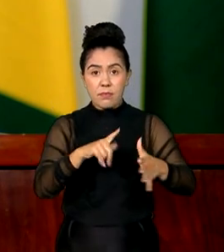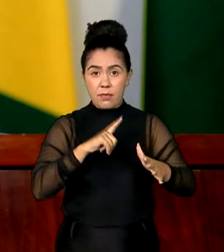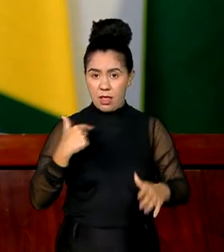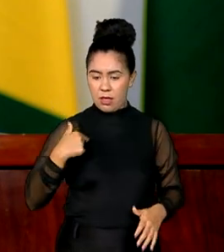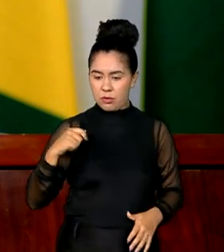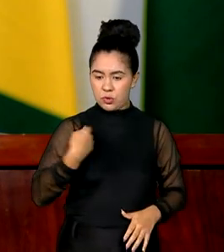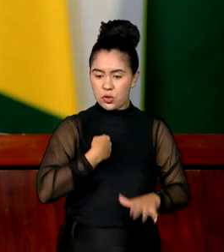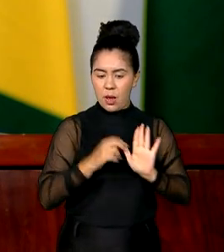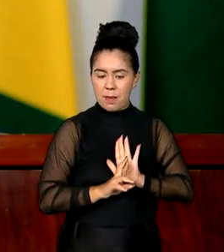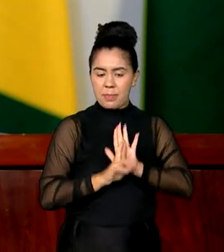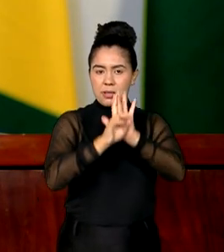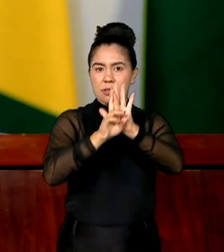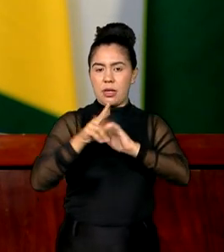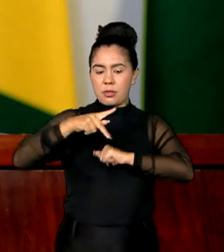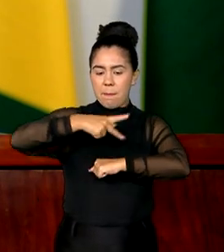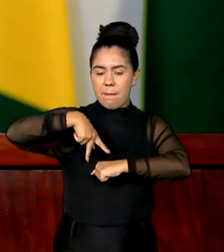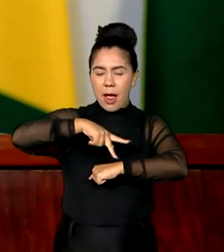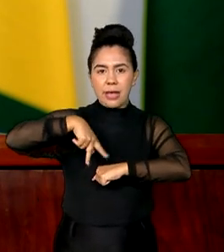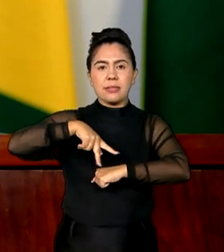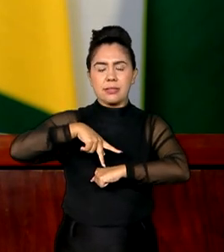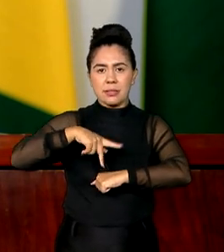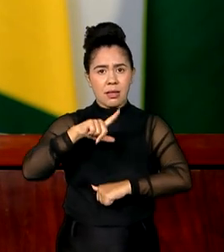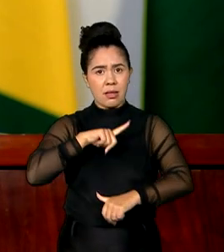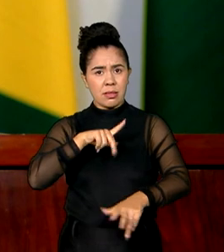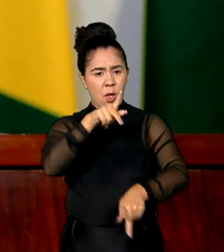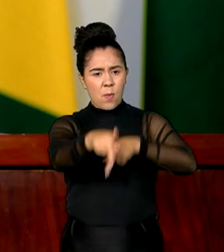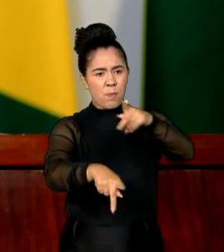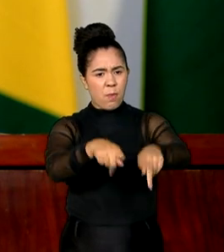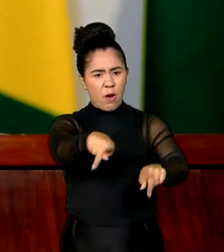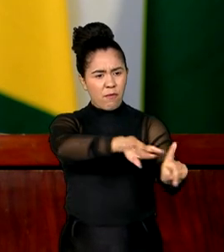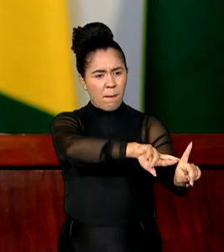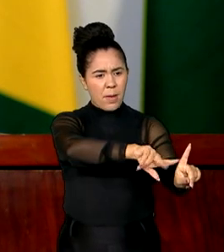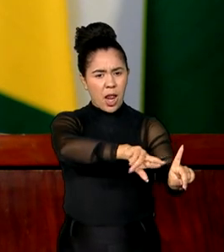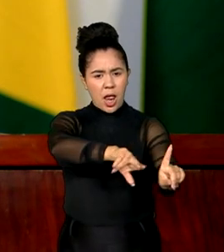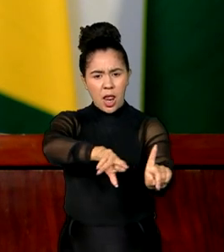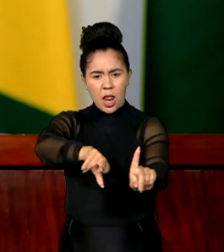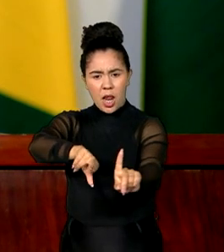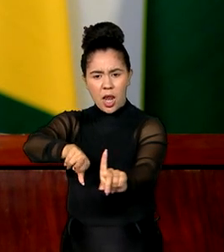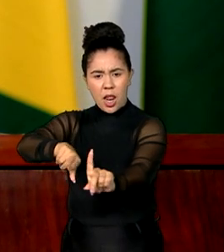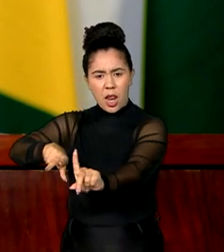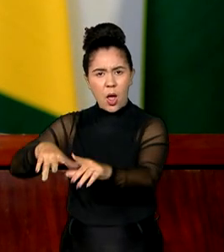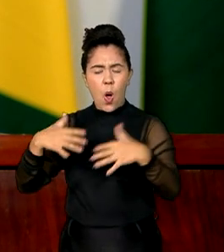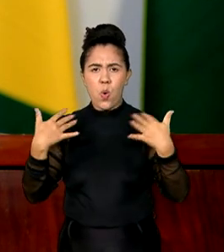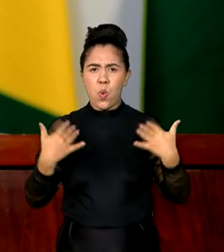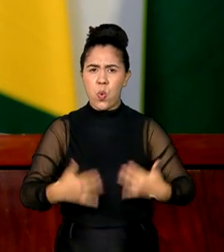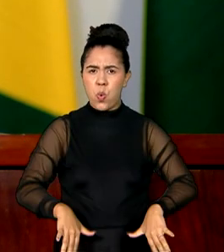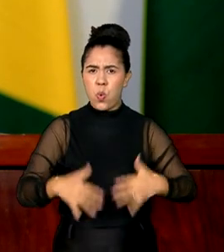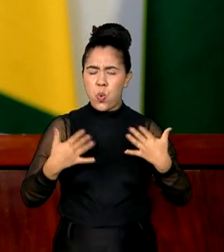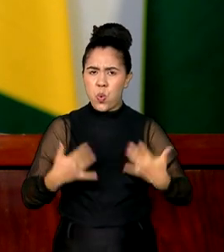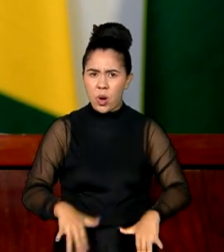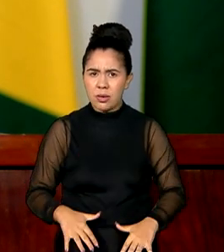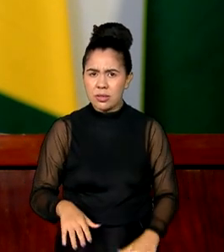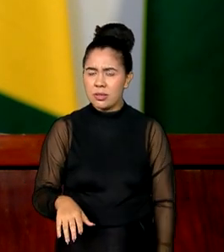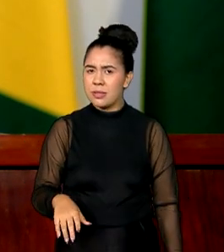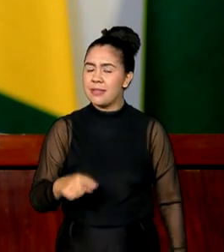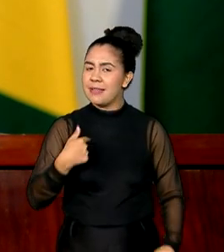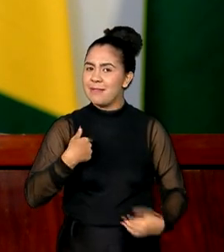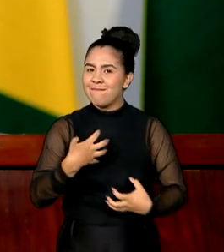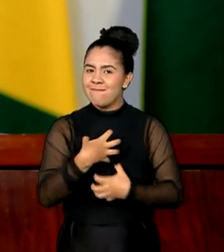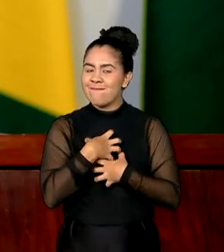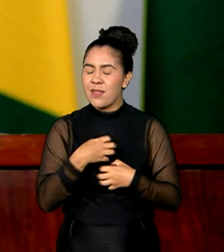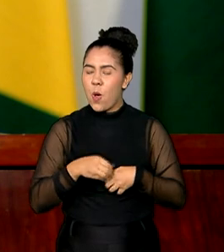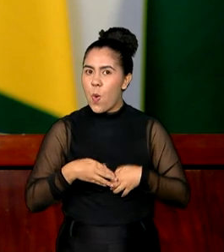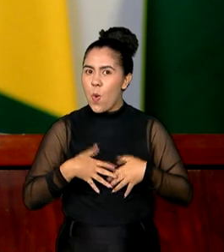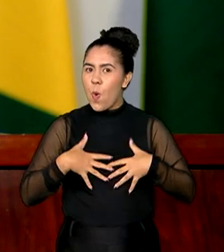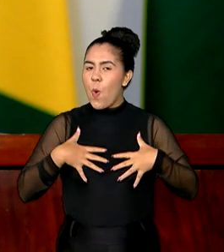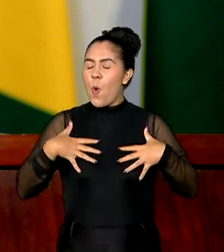país que tem um povo mega diverso, como disse a Cecília aqui. Você não imagina o orgulho que eu tenho